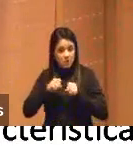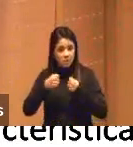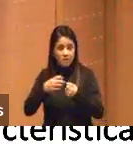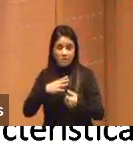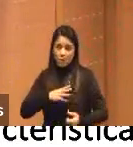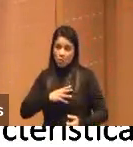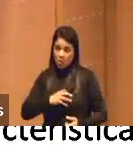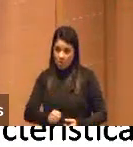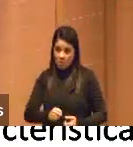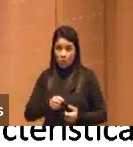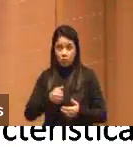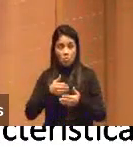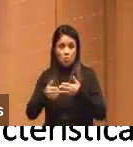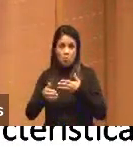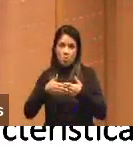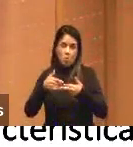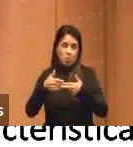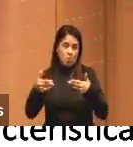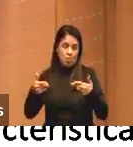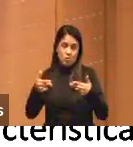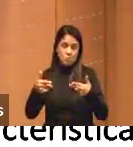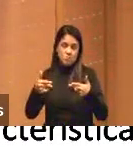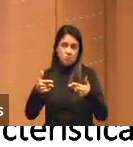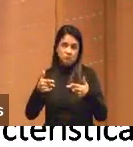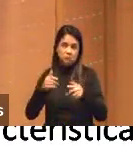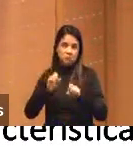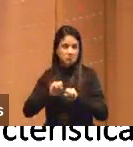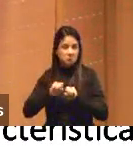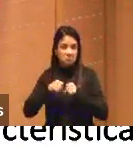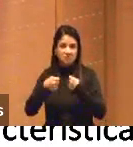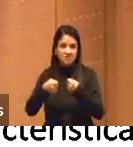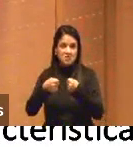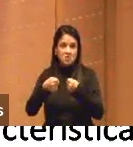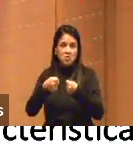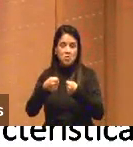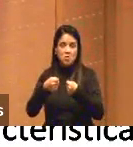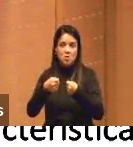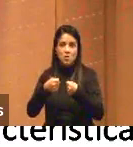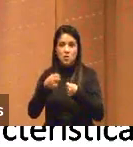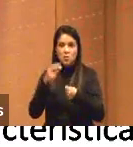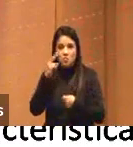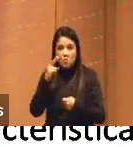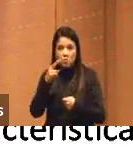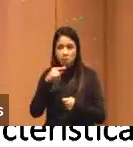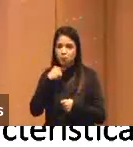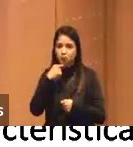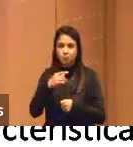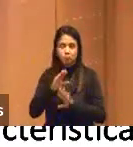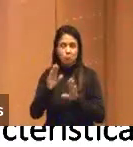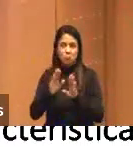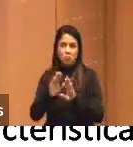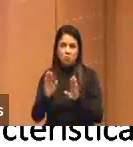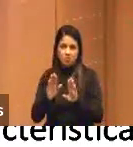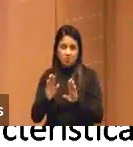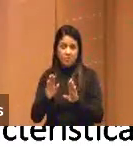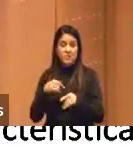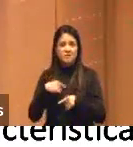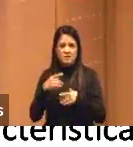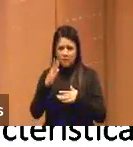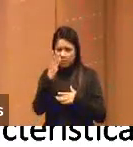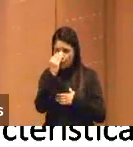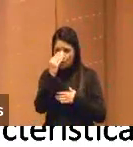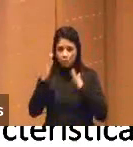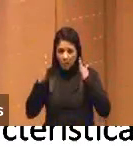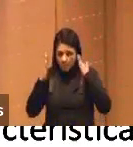coisa que você queira que ele defenda de uma maneira que os nossos olhos não vão poder duvidar. Não sei se vocês viram uma foto do Papa,